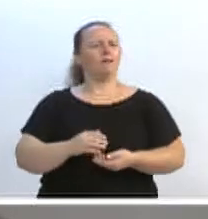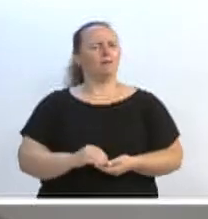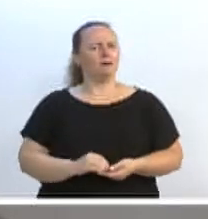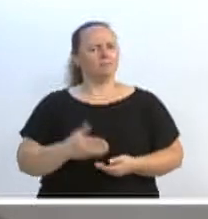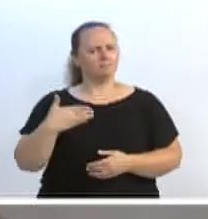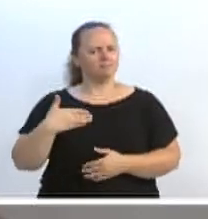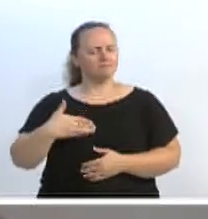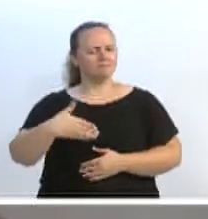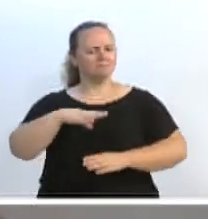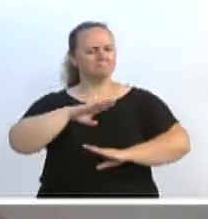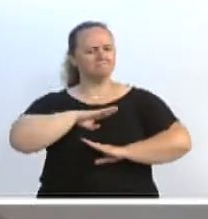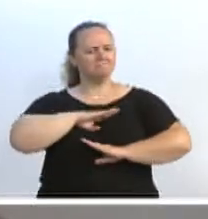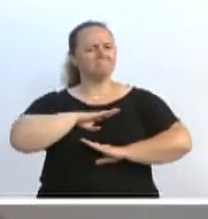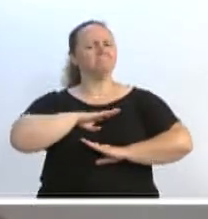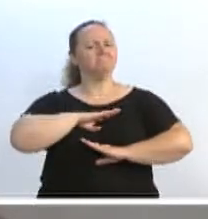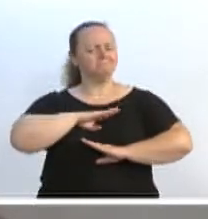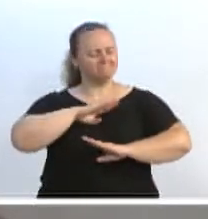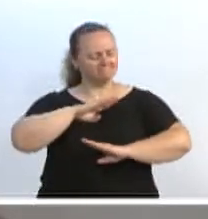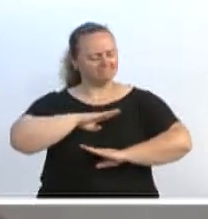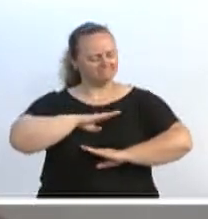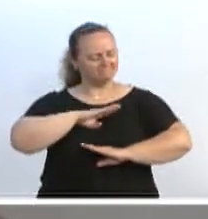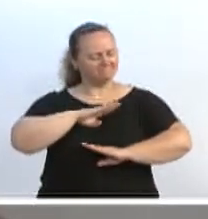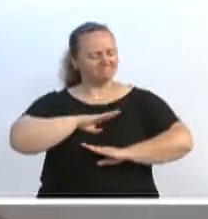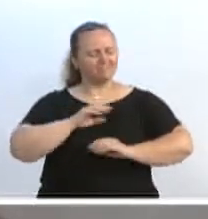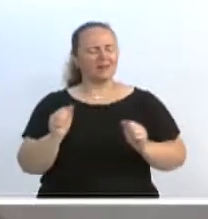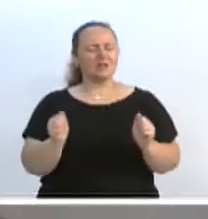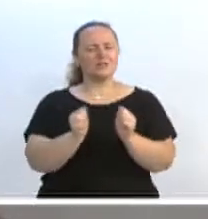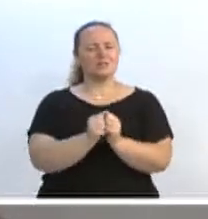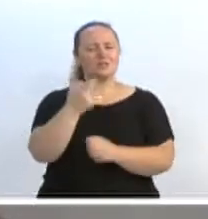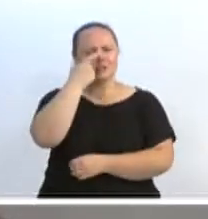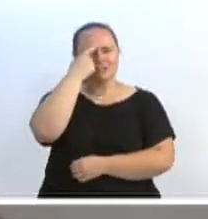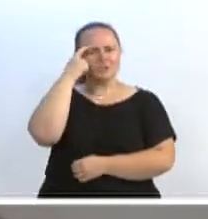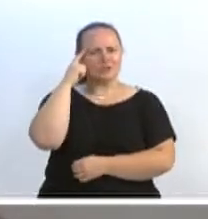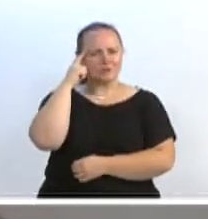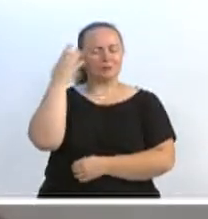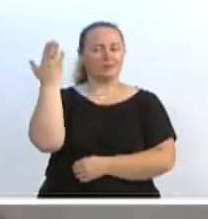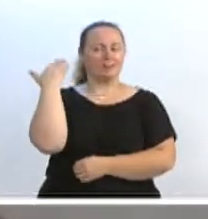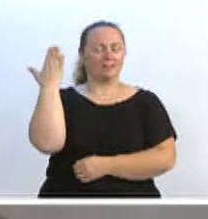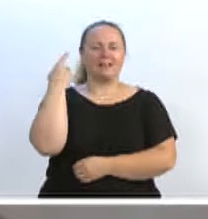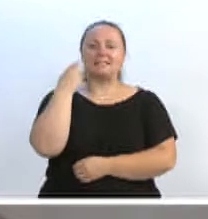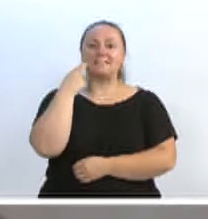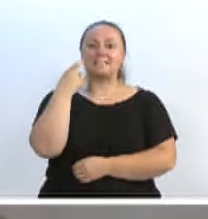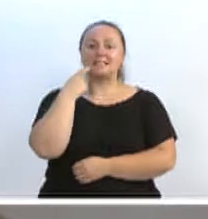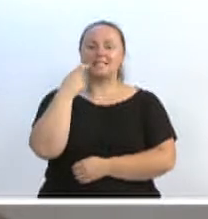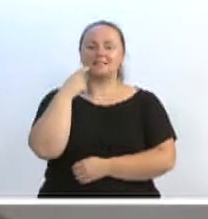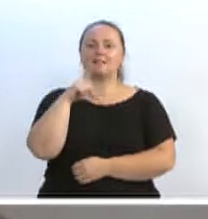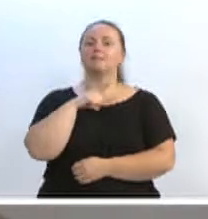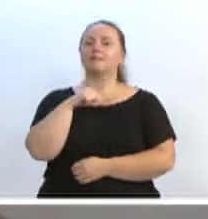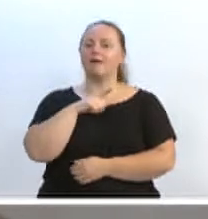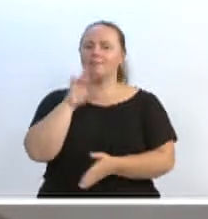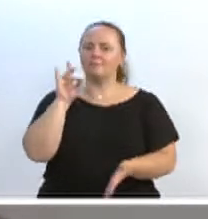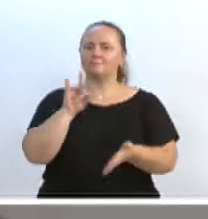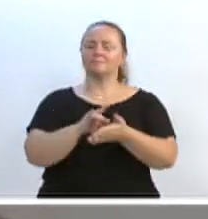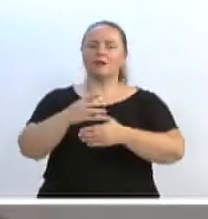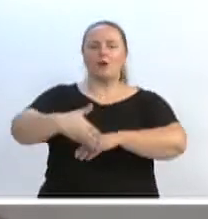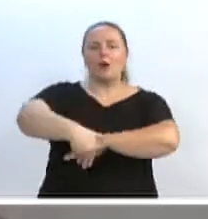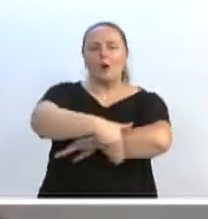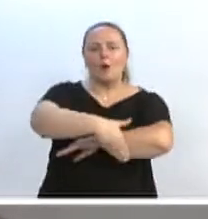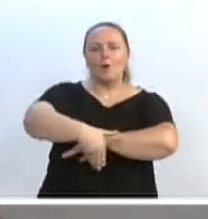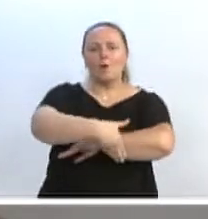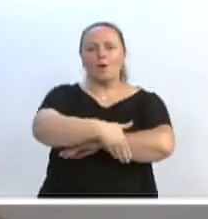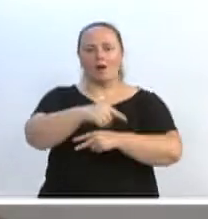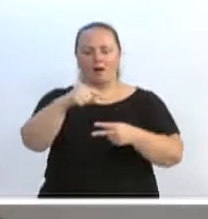tivemos, juntamente com o vereador Ito, na última sexta-feira, duas ruas importantes. A rua Gustavo Henson,